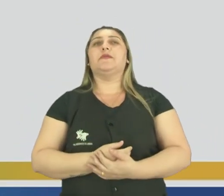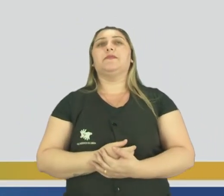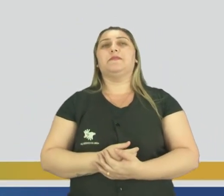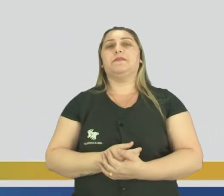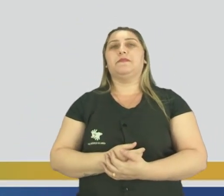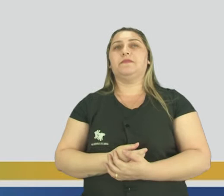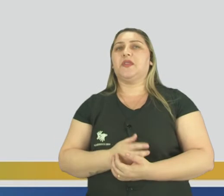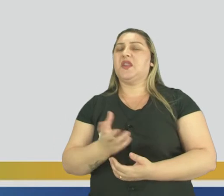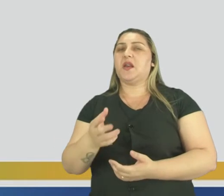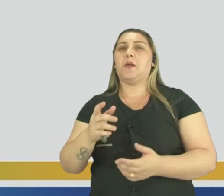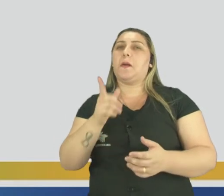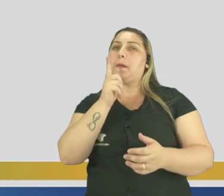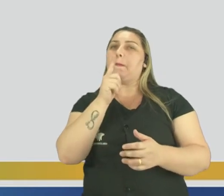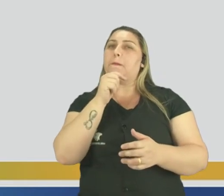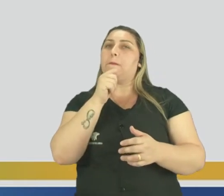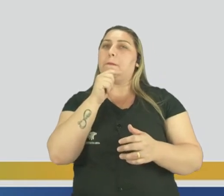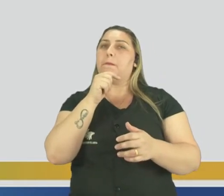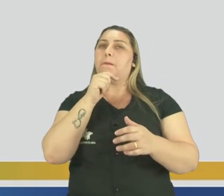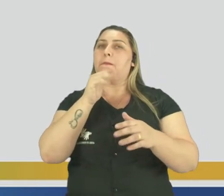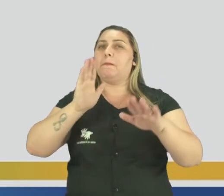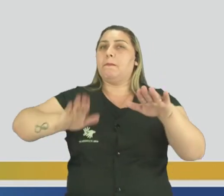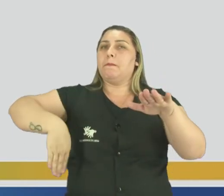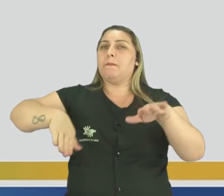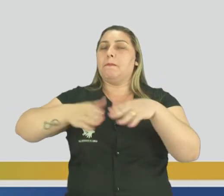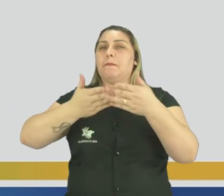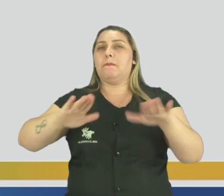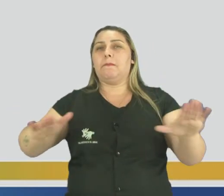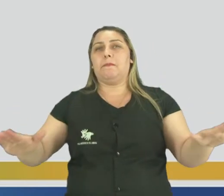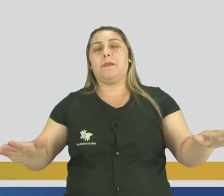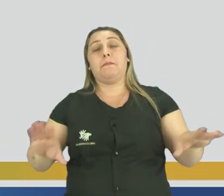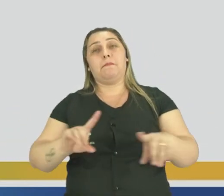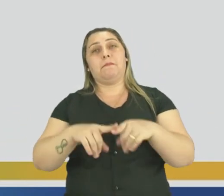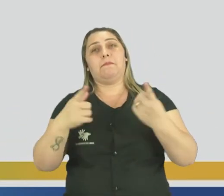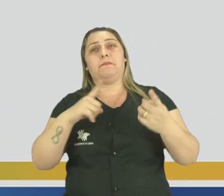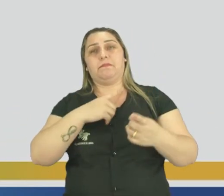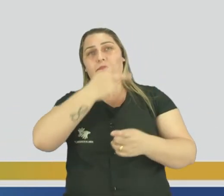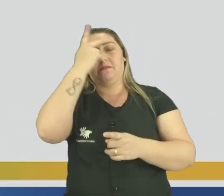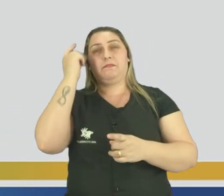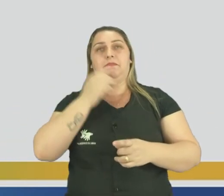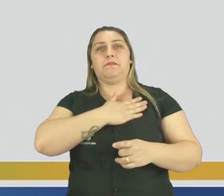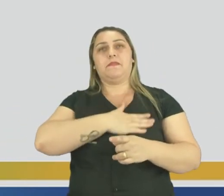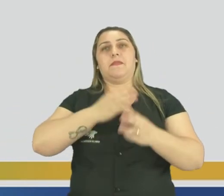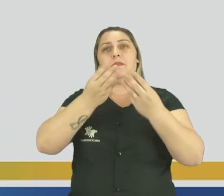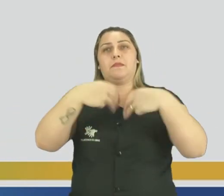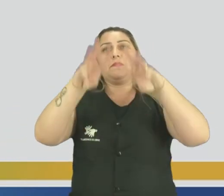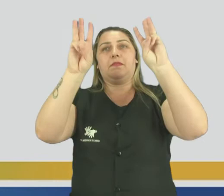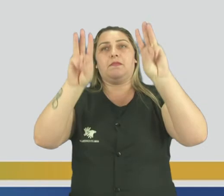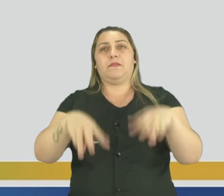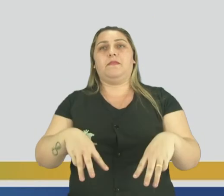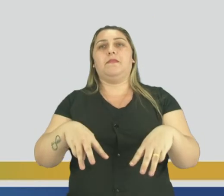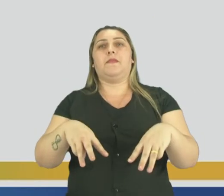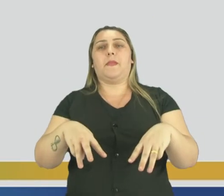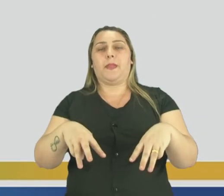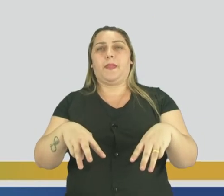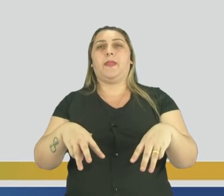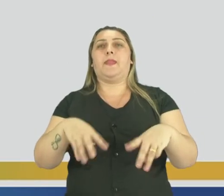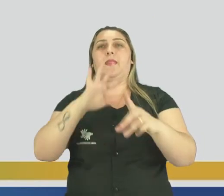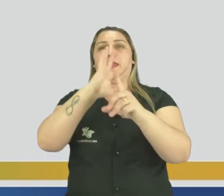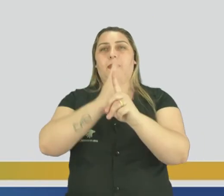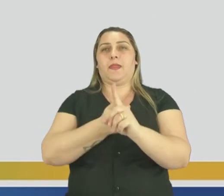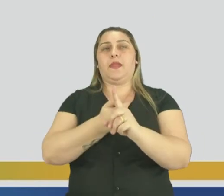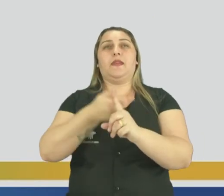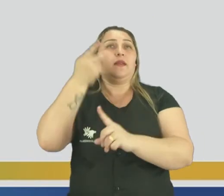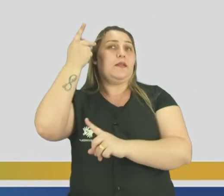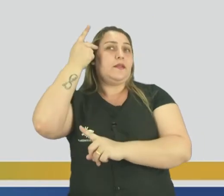Ah, eu quero ir só para praia, quero ir só para lugares, assim, ao ar livre. Mas tem pessoas que gostam, né? Dessa questão do museu, né? Em o Museu de Arte,